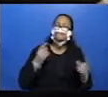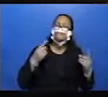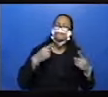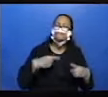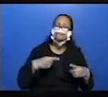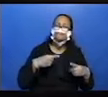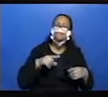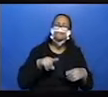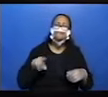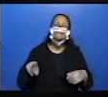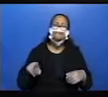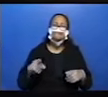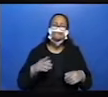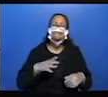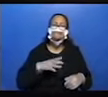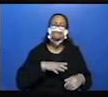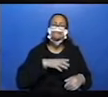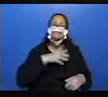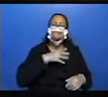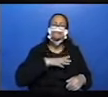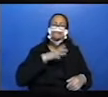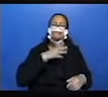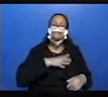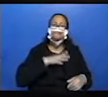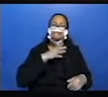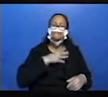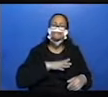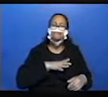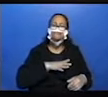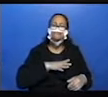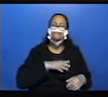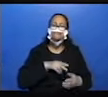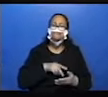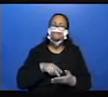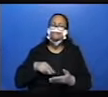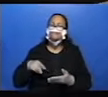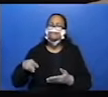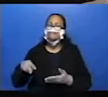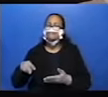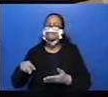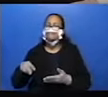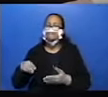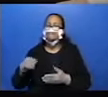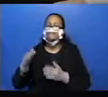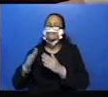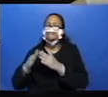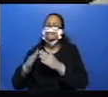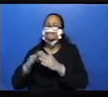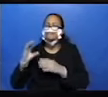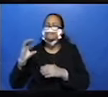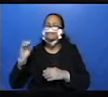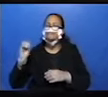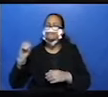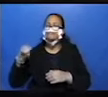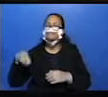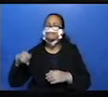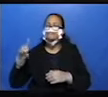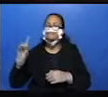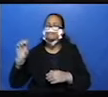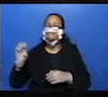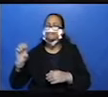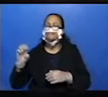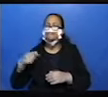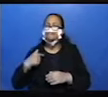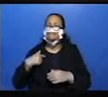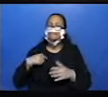coragem de passar bem devagar na calçada da casa do conde? Pronto. Eu já comecei a tremer. Na